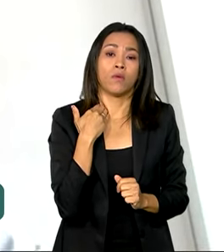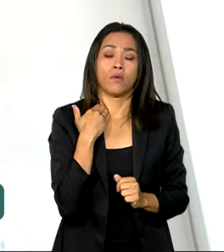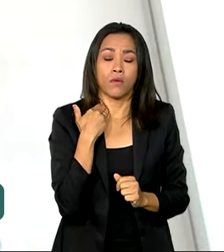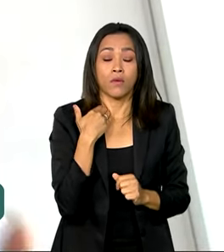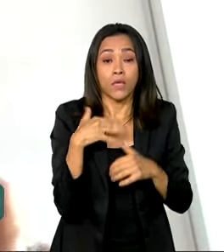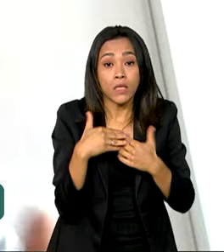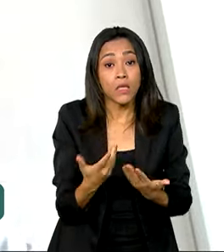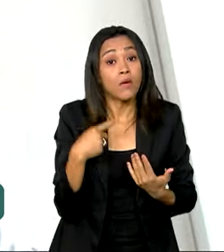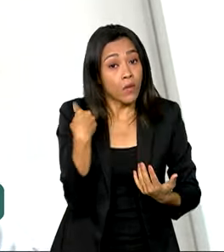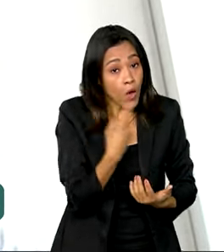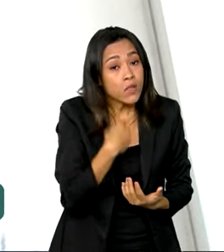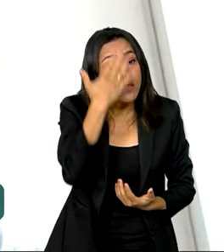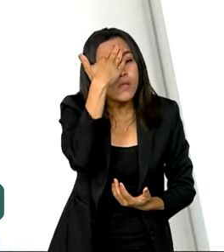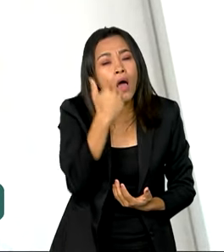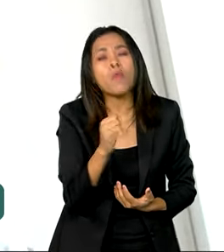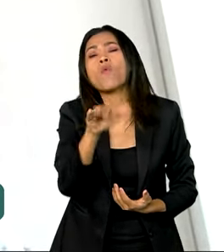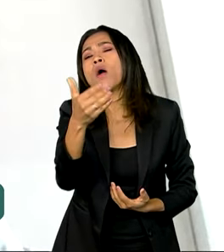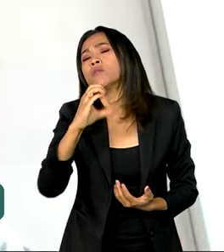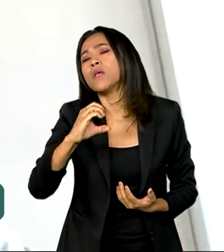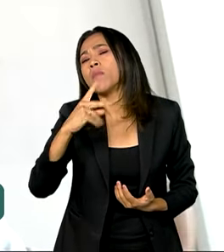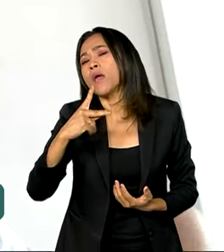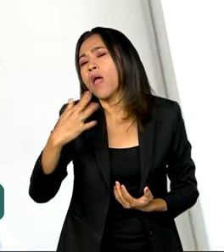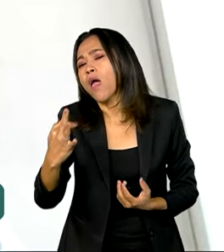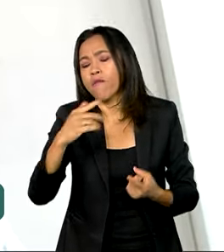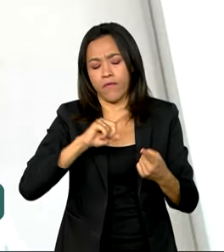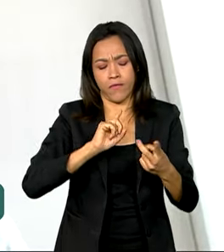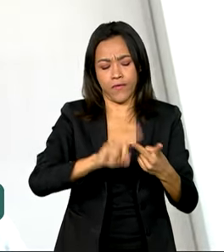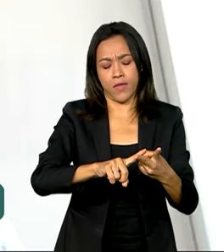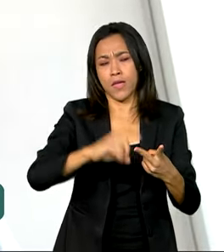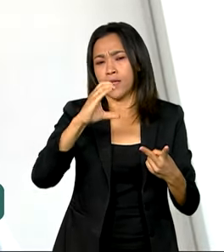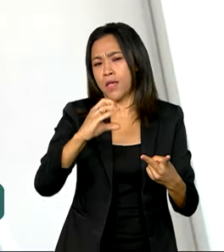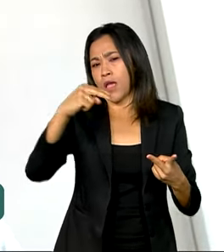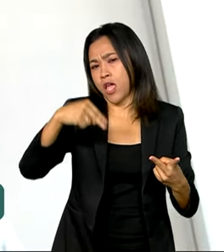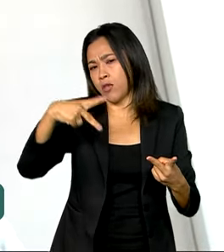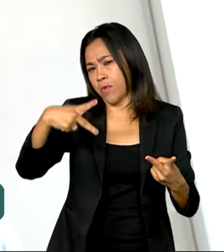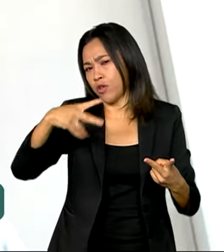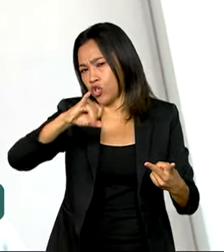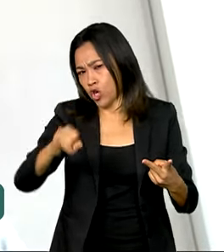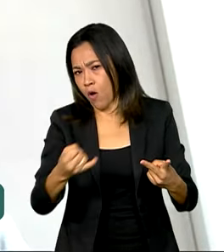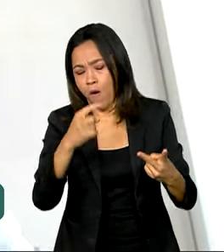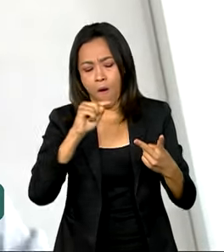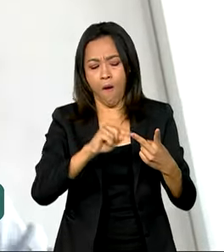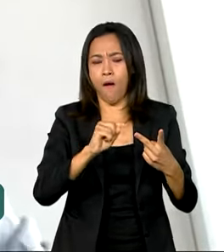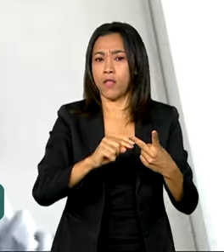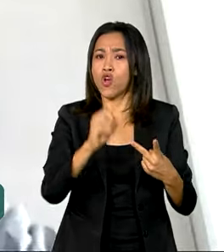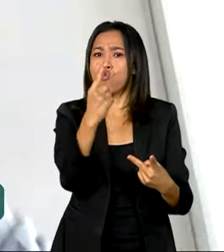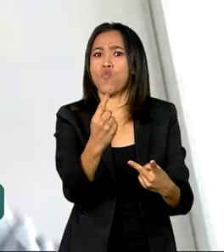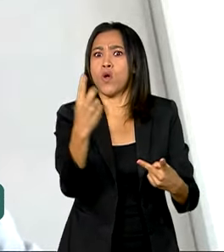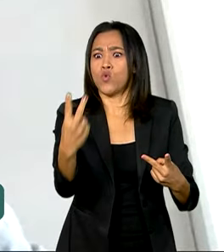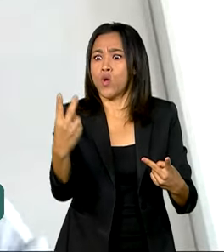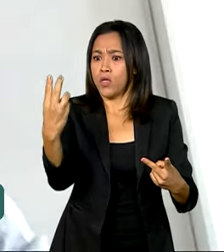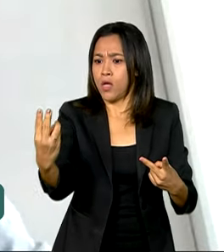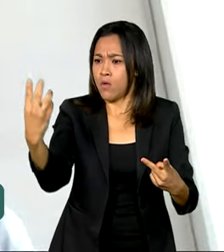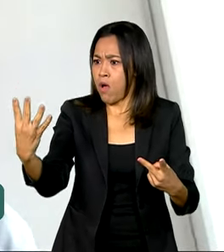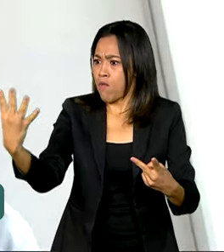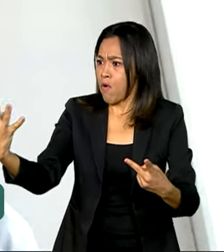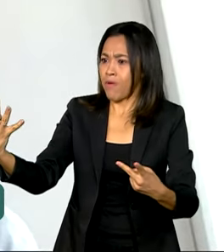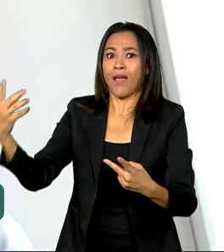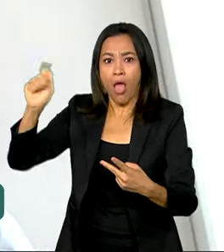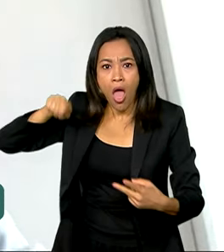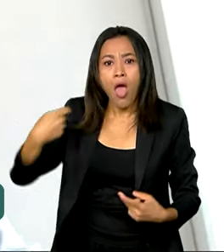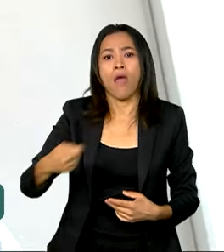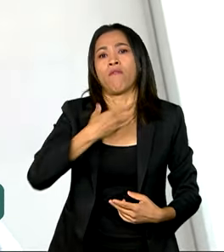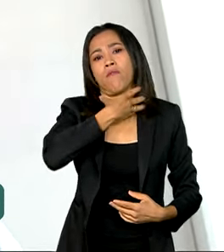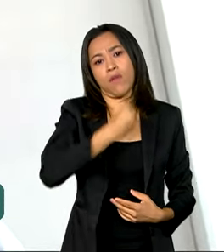Então a gente sabe quais os CPFs e CNPJs de todos os brasileiros que possuem um, duas, três centenas de marcações de fraude